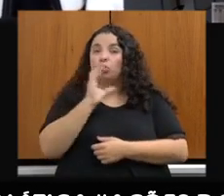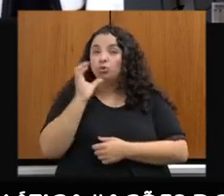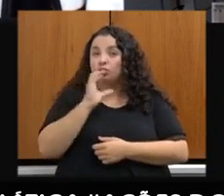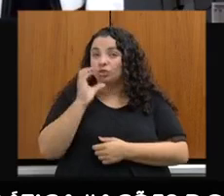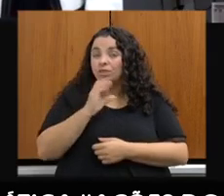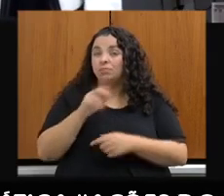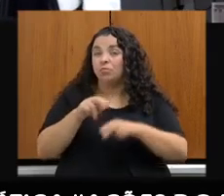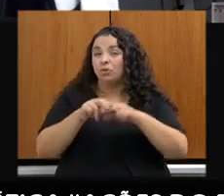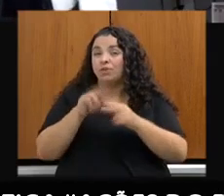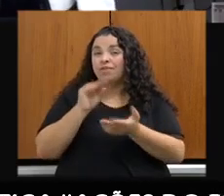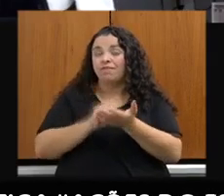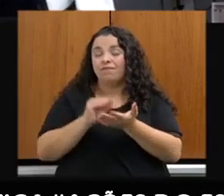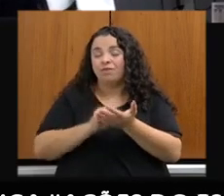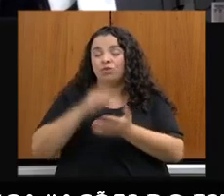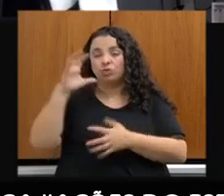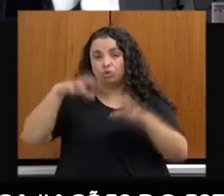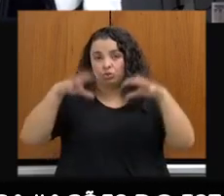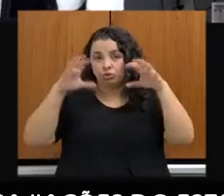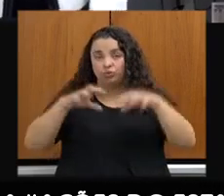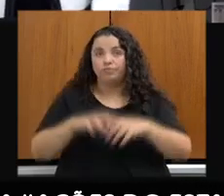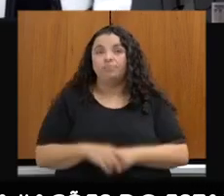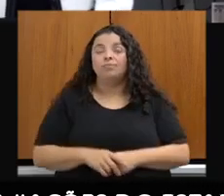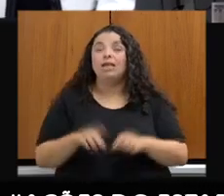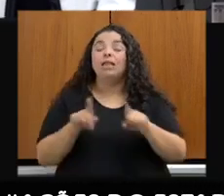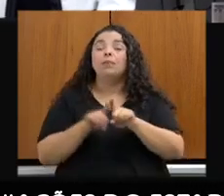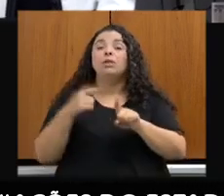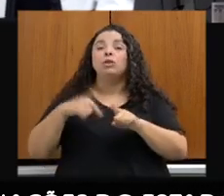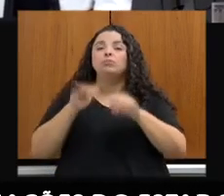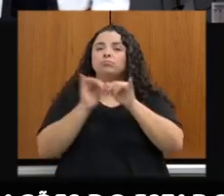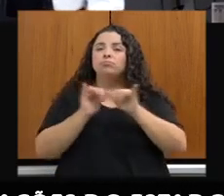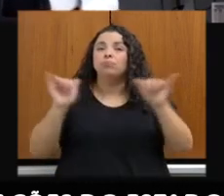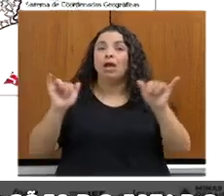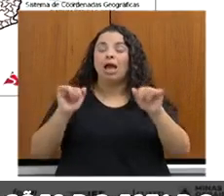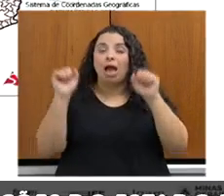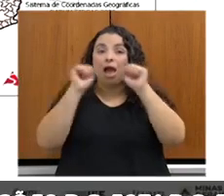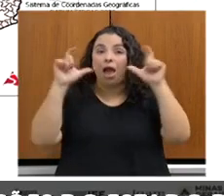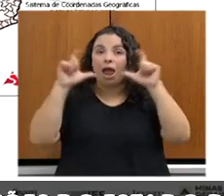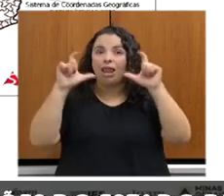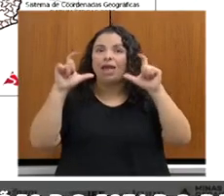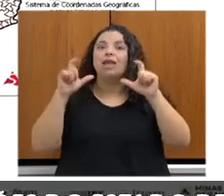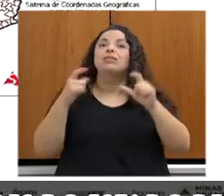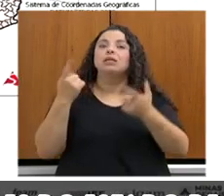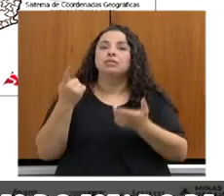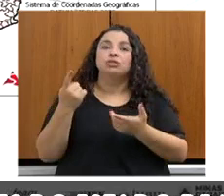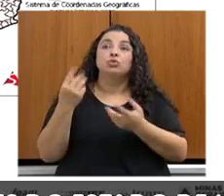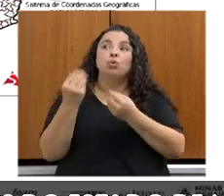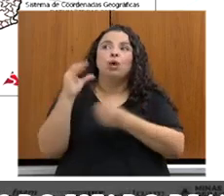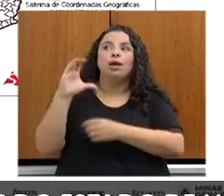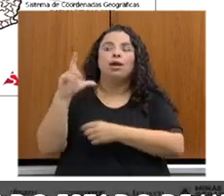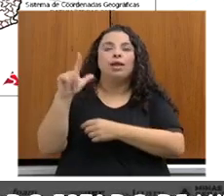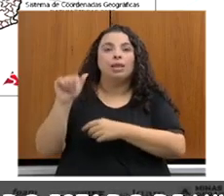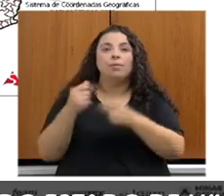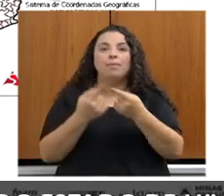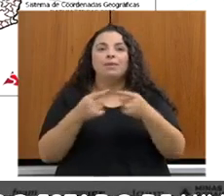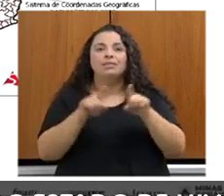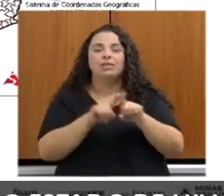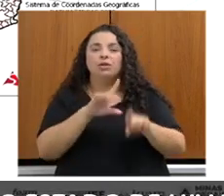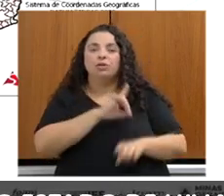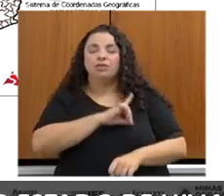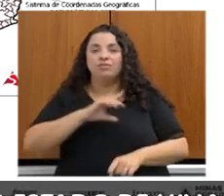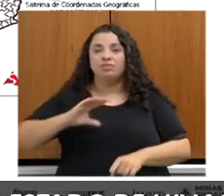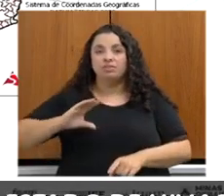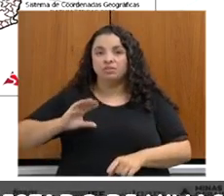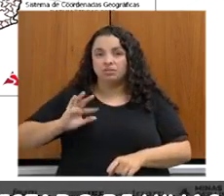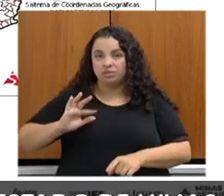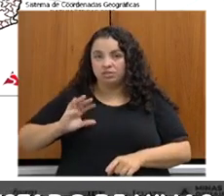Também estamos emitindo alertas meteorológicos em parceria com a defesa civil, que tem a função de ação direta com os